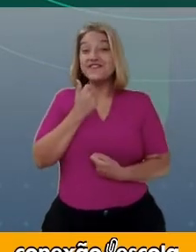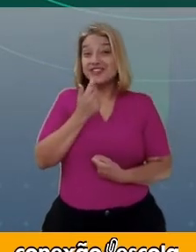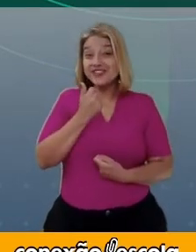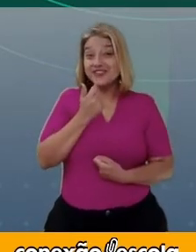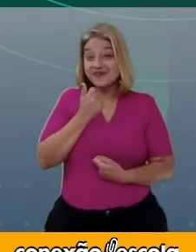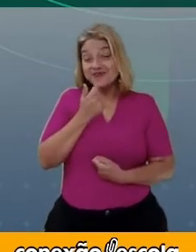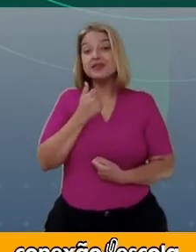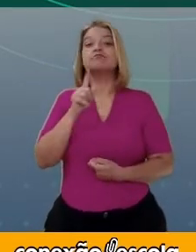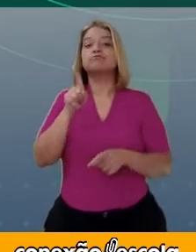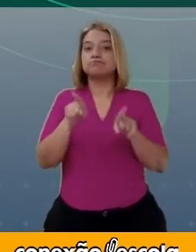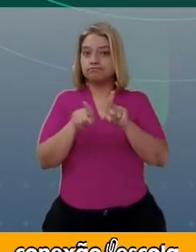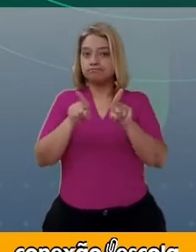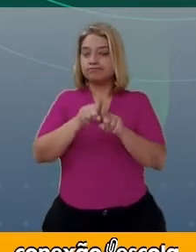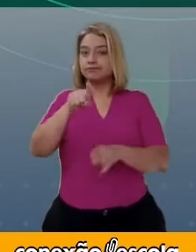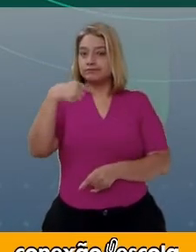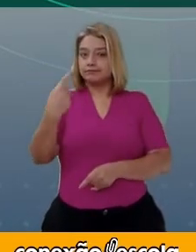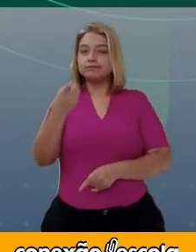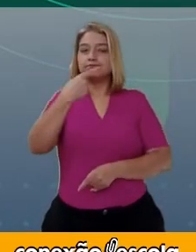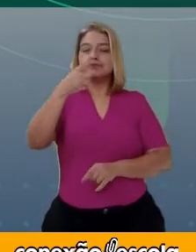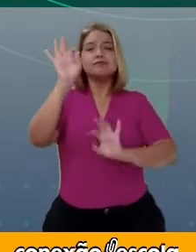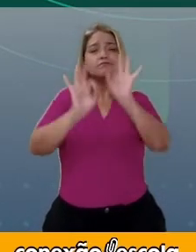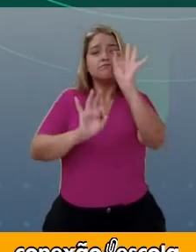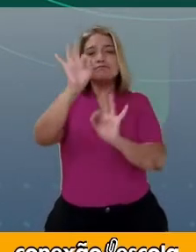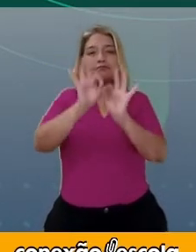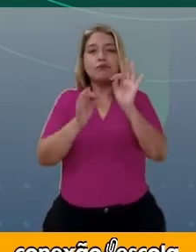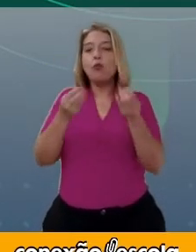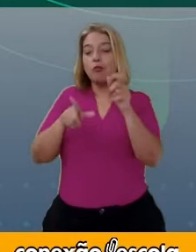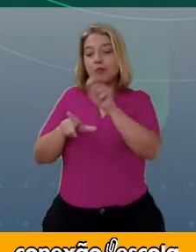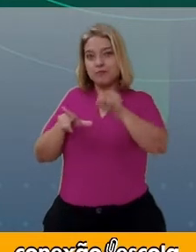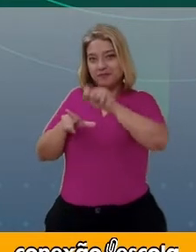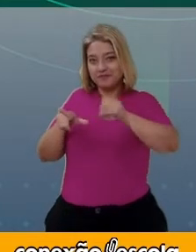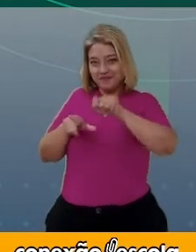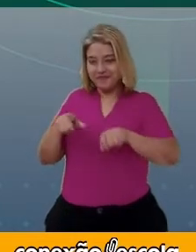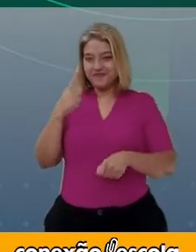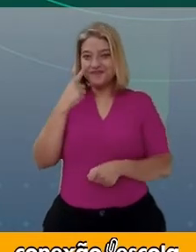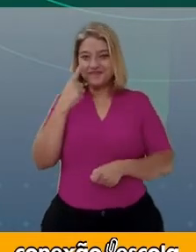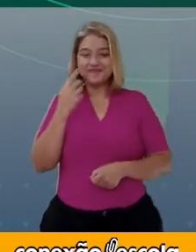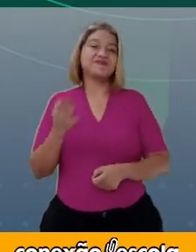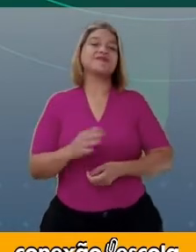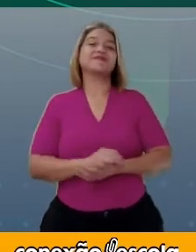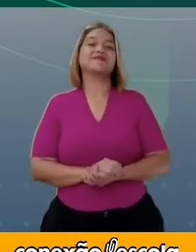depois iremos elaborar bilhetes. Vamos lá.